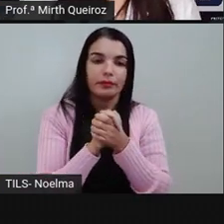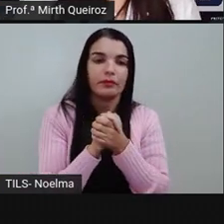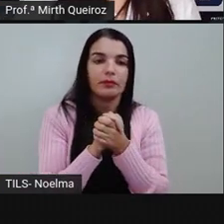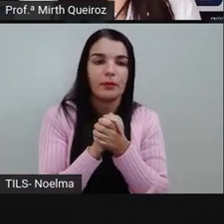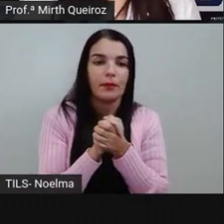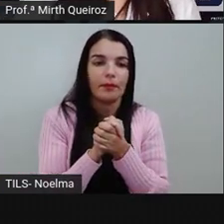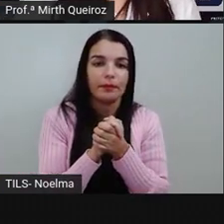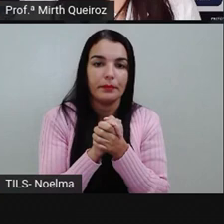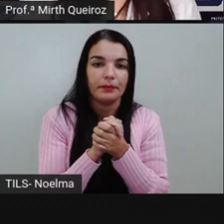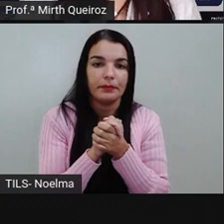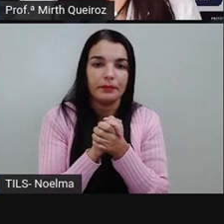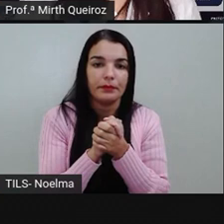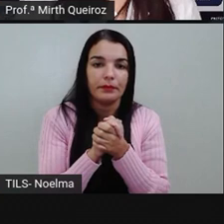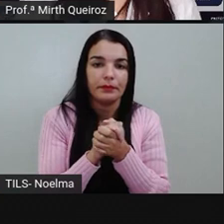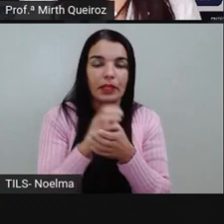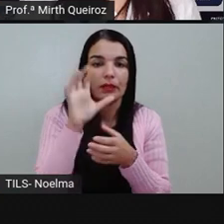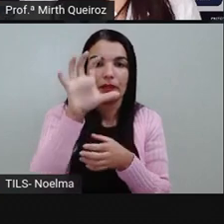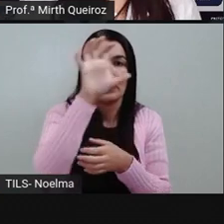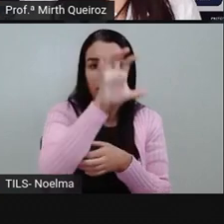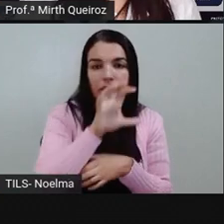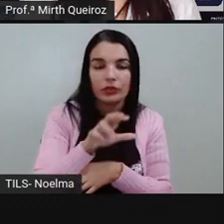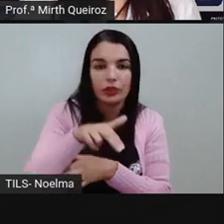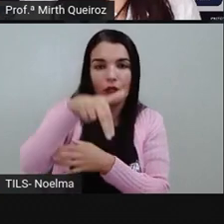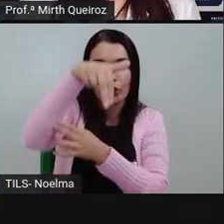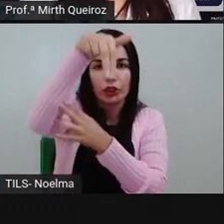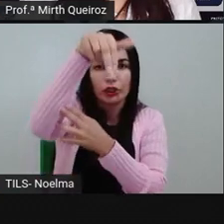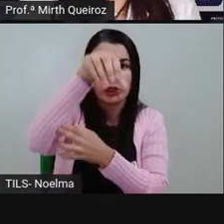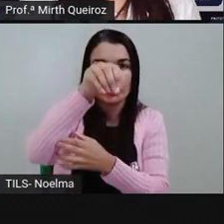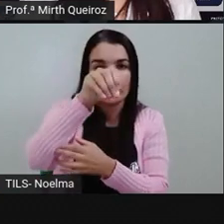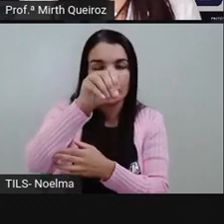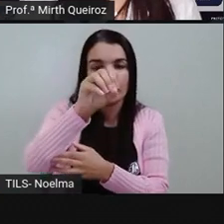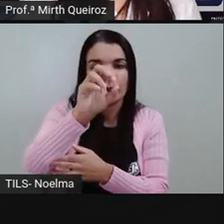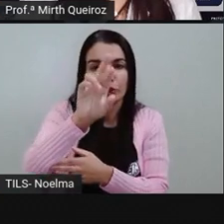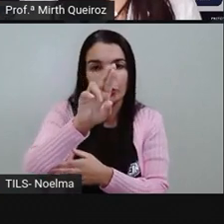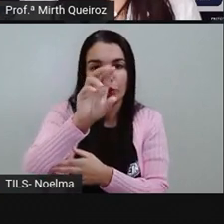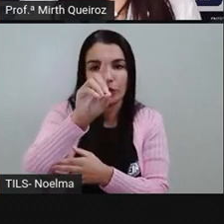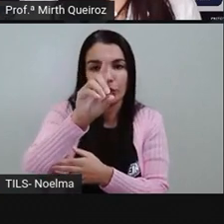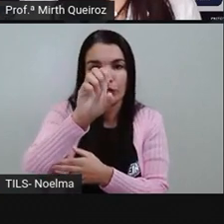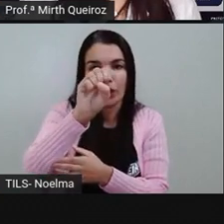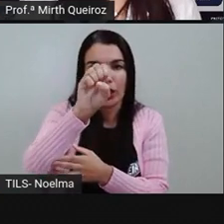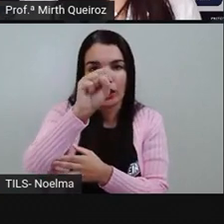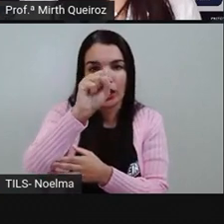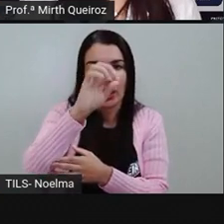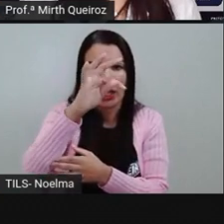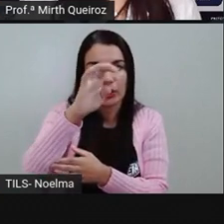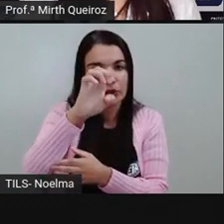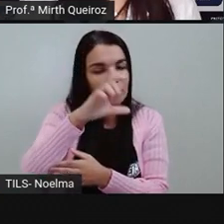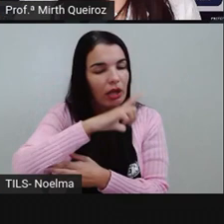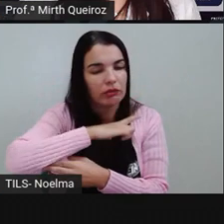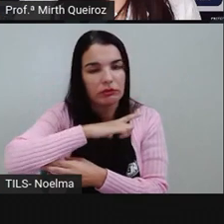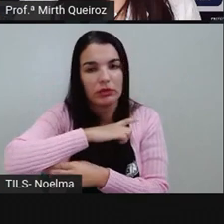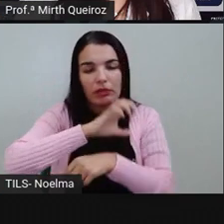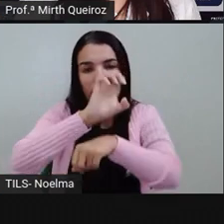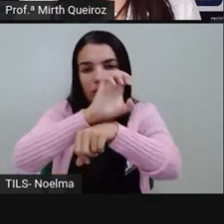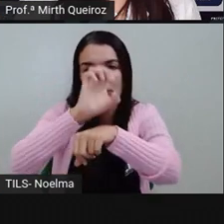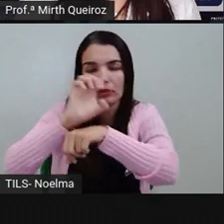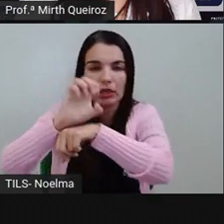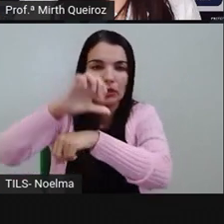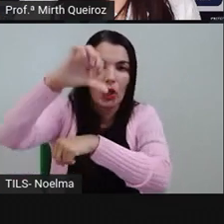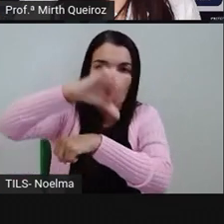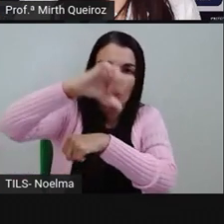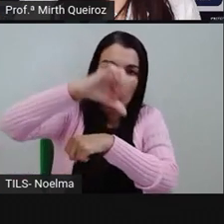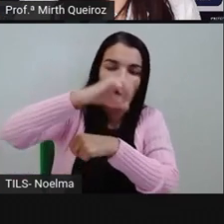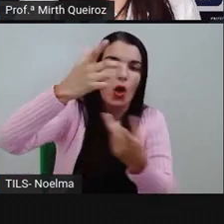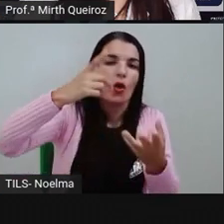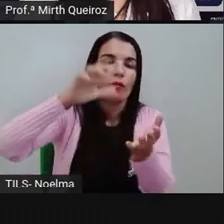Pará e Tocantins. A região nordeste, Maranhão, Piauí, Ceará, Rio Grande do Norte,